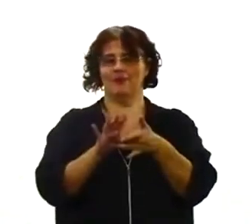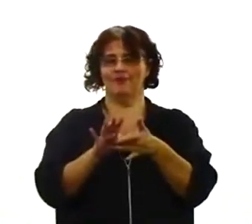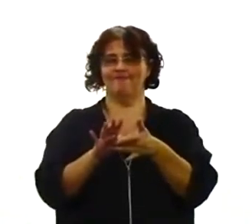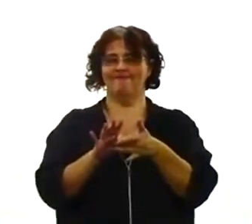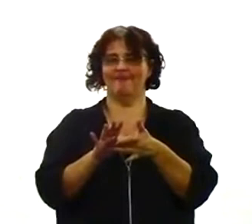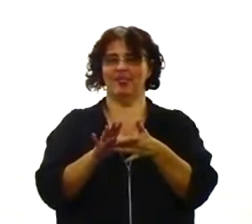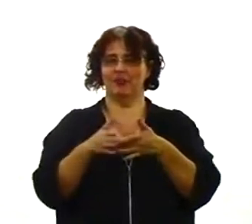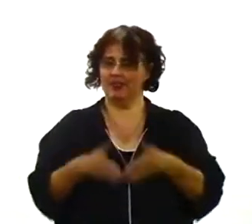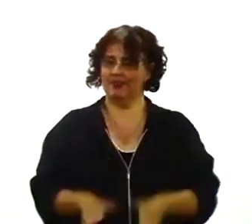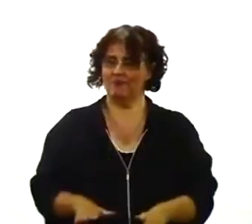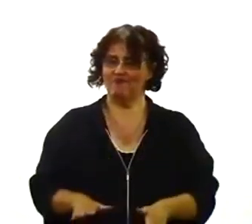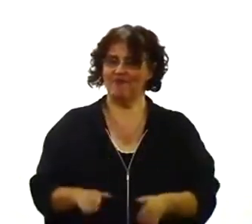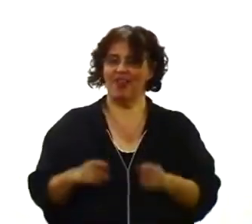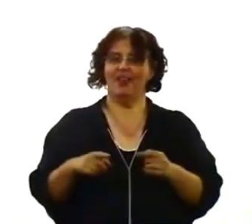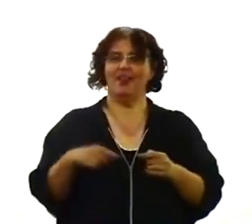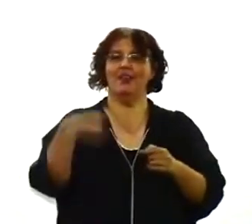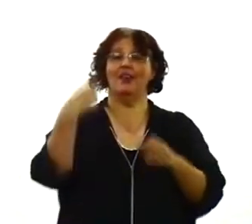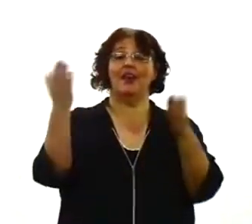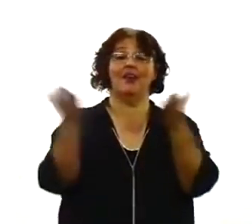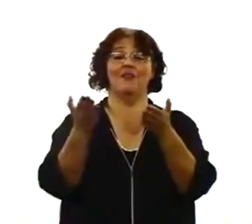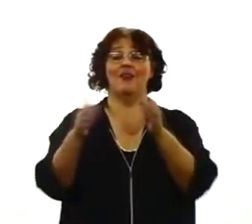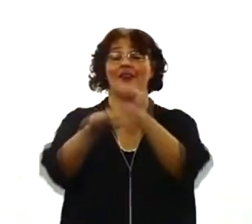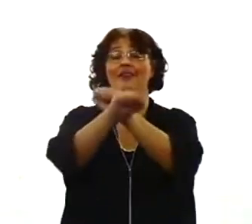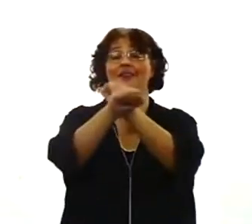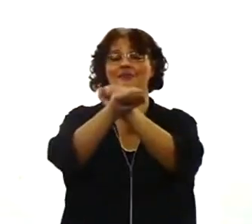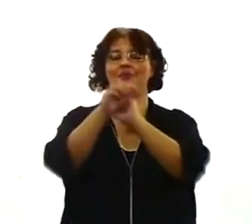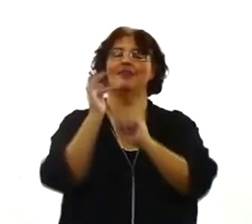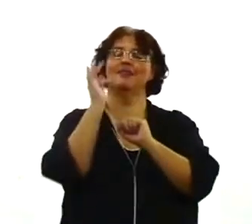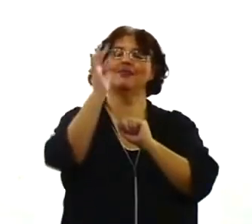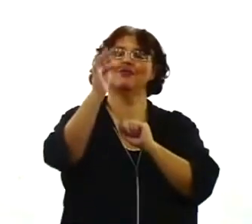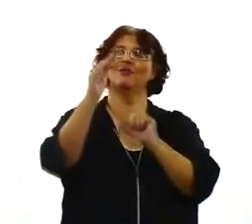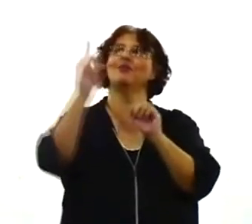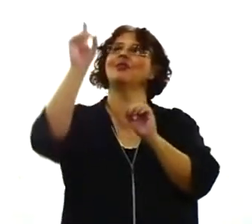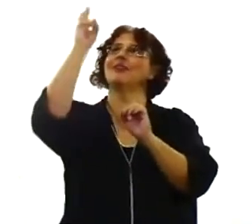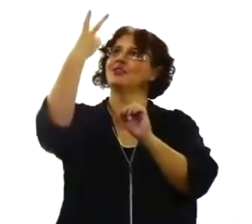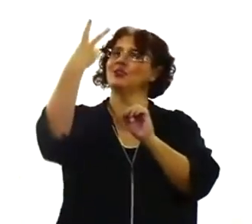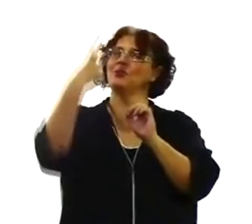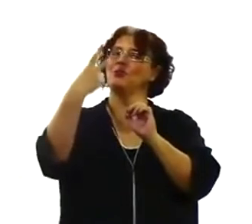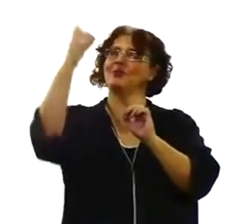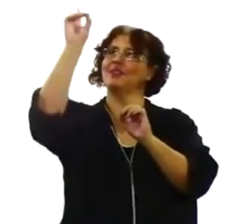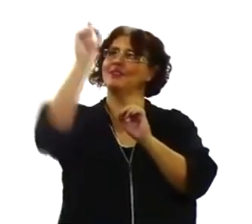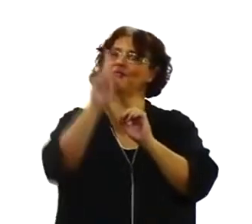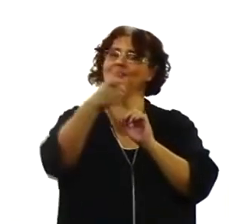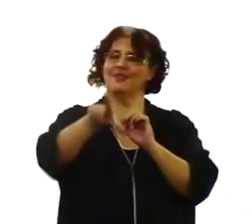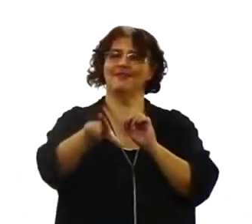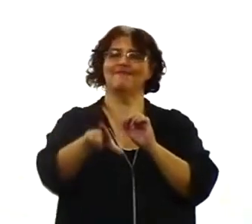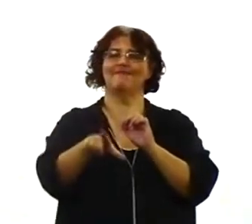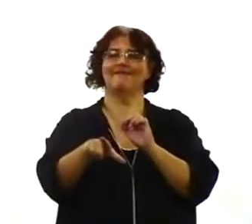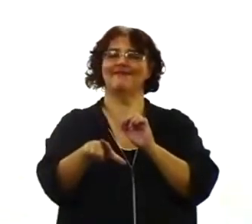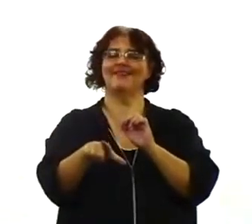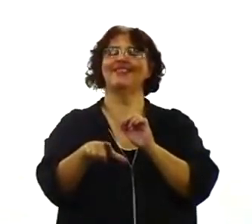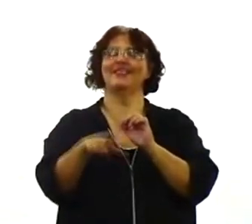Porque todos os passos dessa história apontam para a consumação. Que o Senhor com a sua graça,